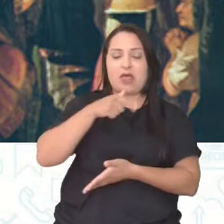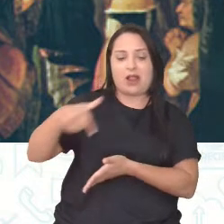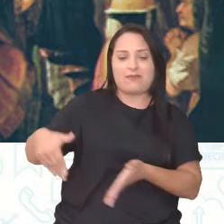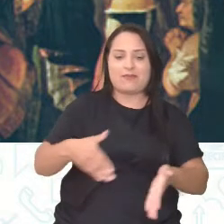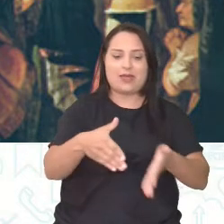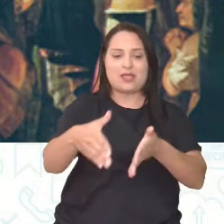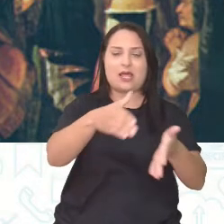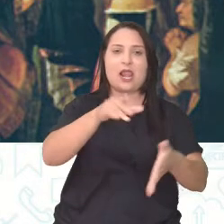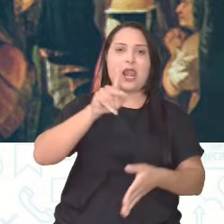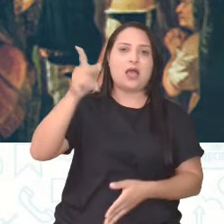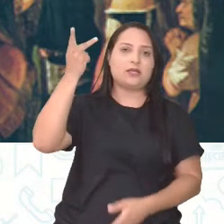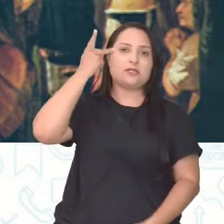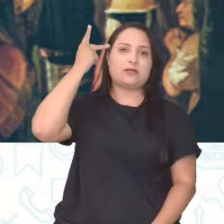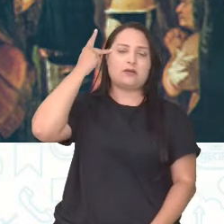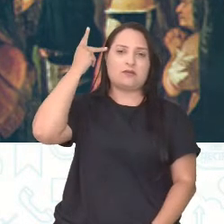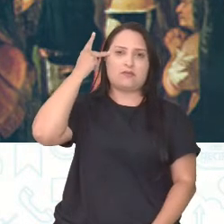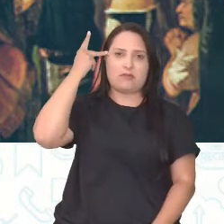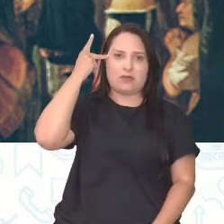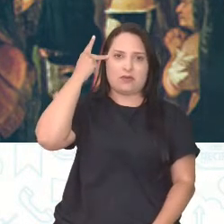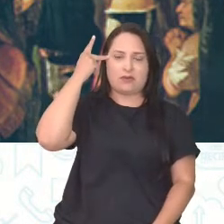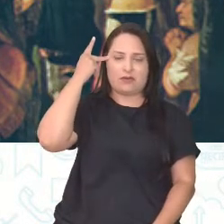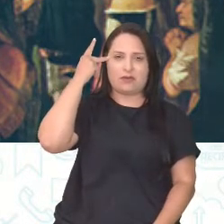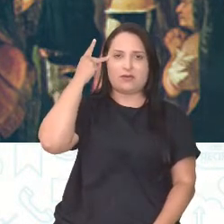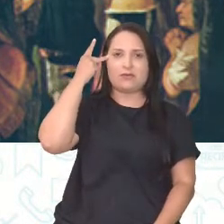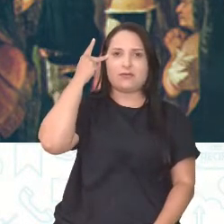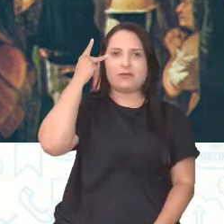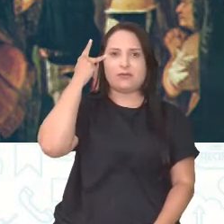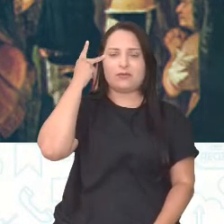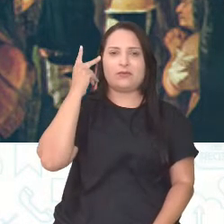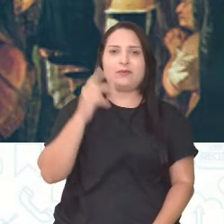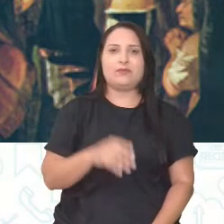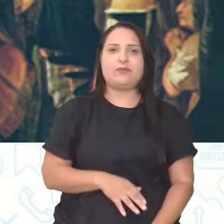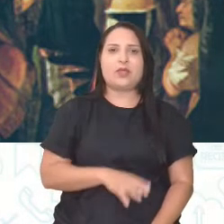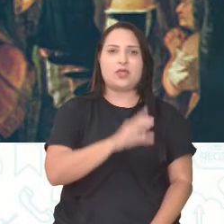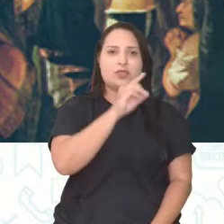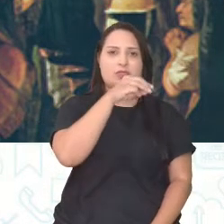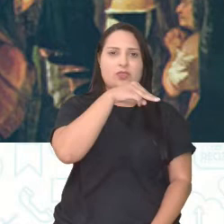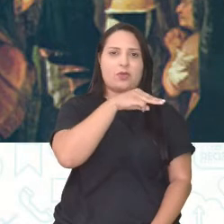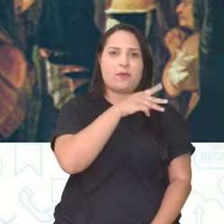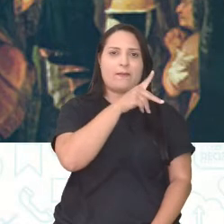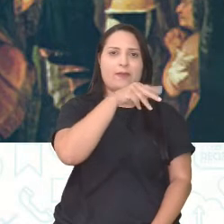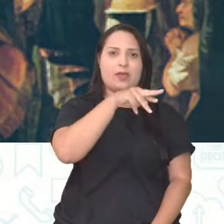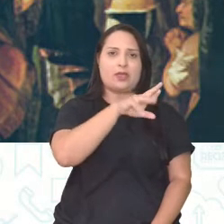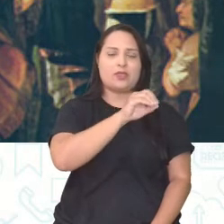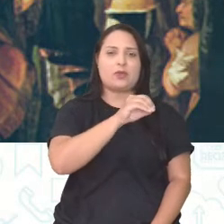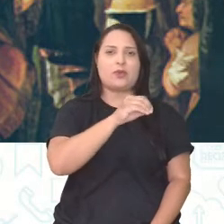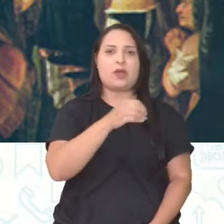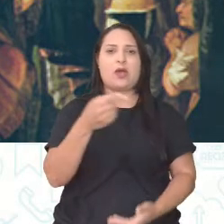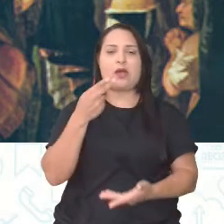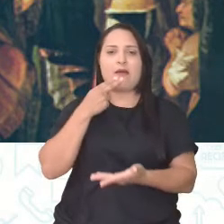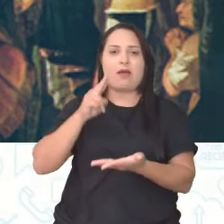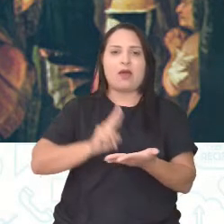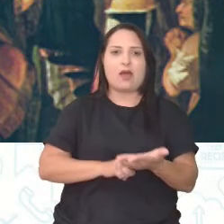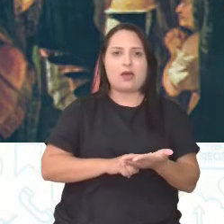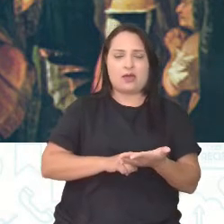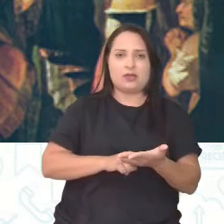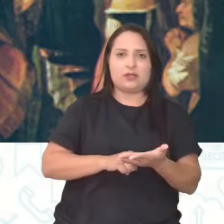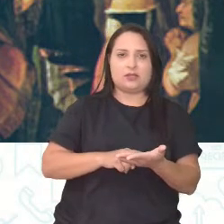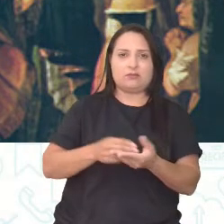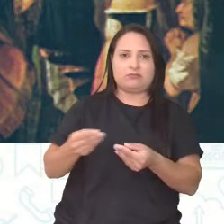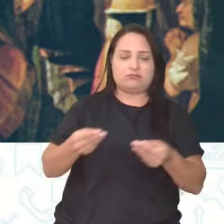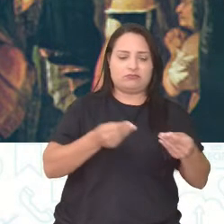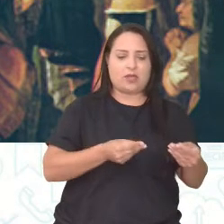em São Paulo, Dom Pedro recebeu uma carta com ordens do seu pai, para que voltasse para